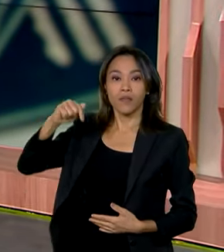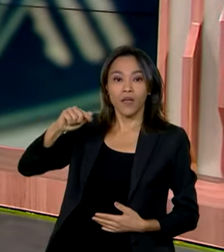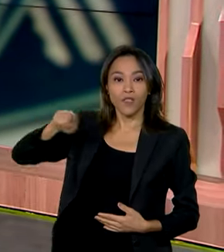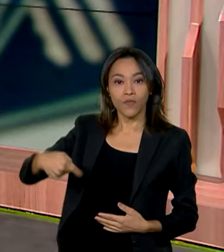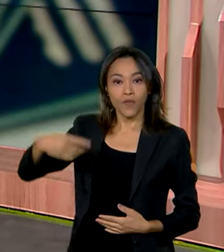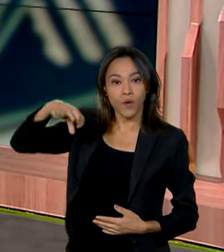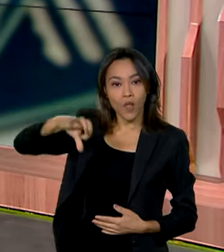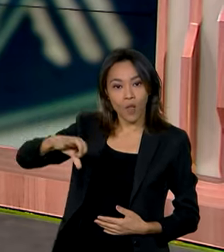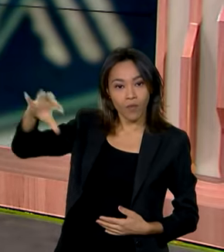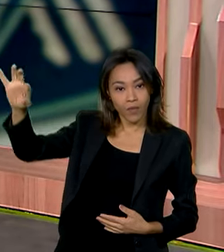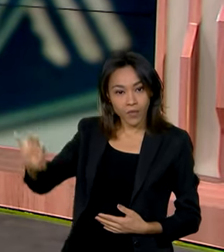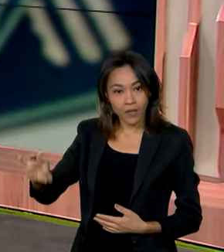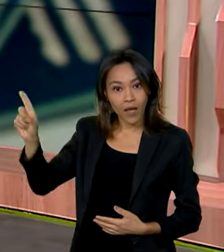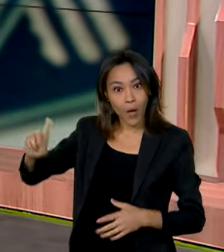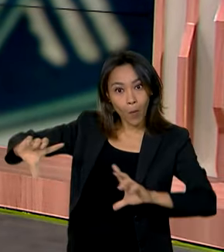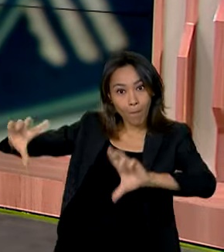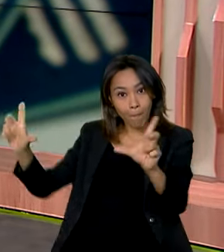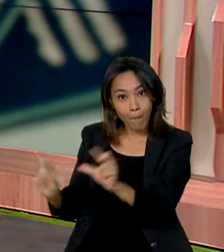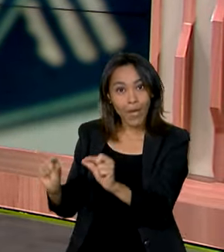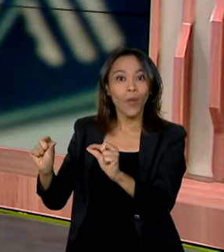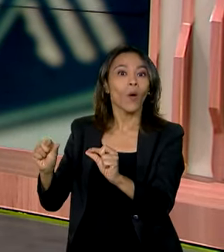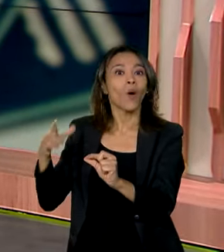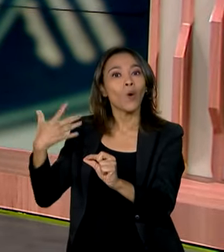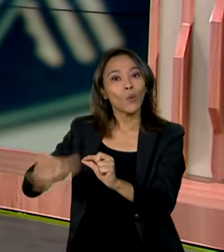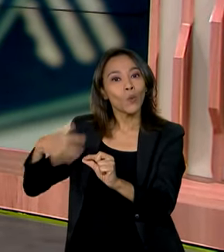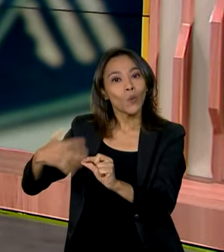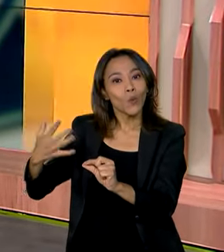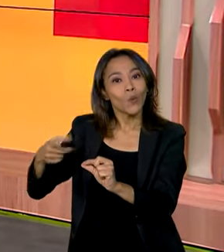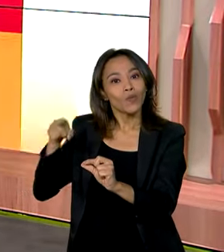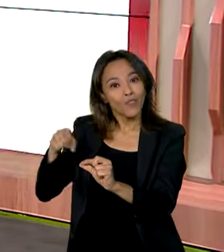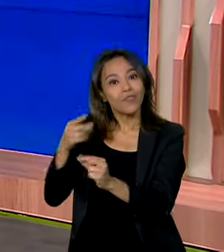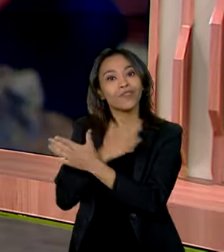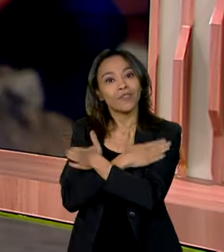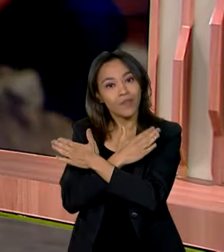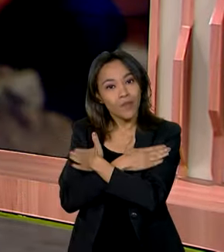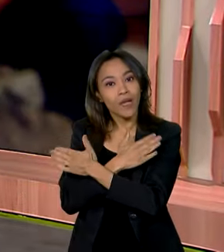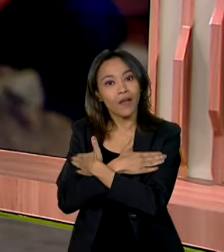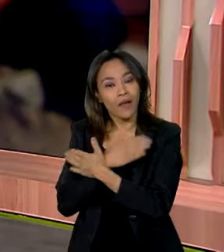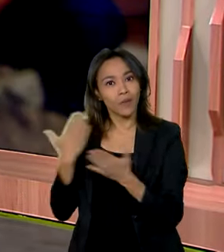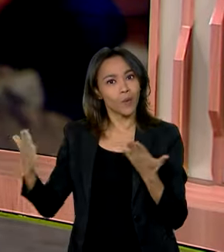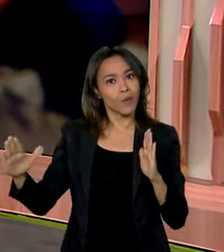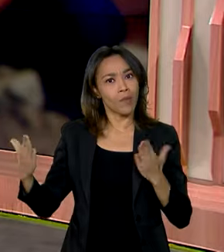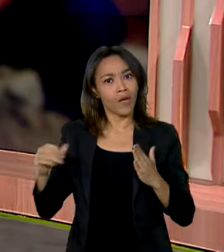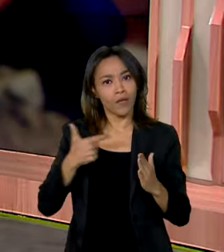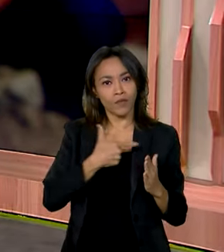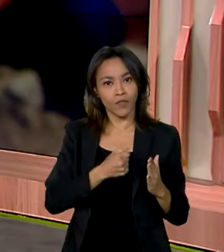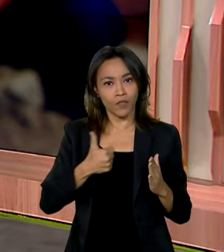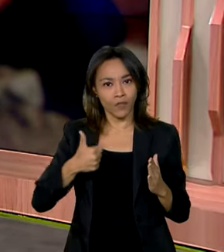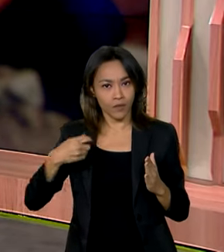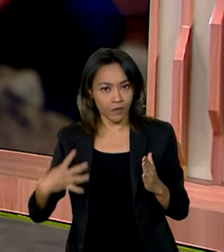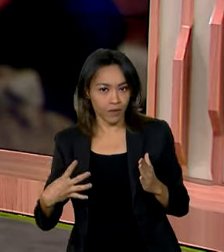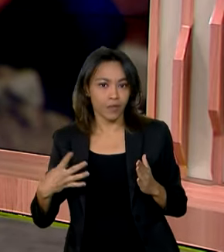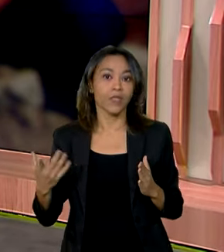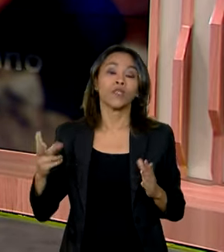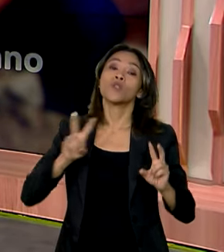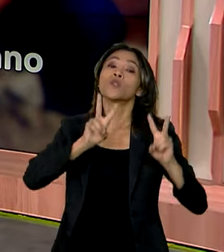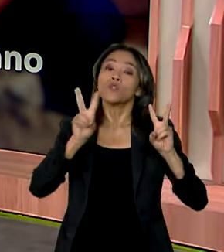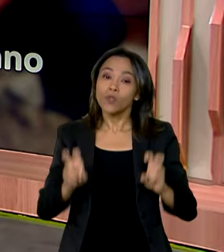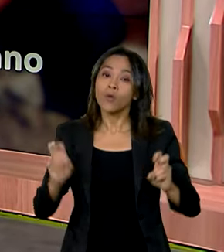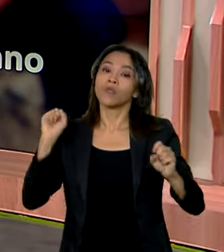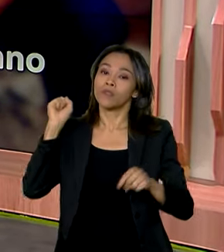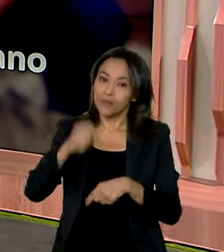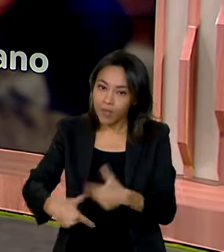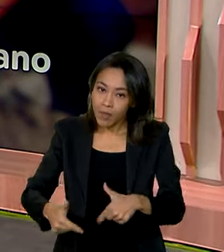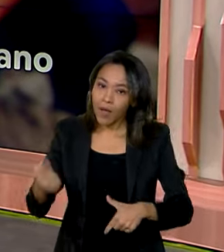,9%. É o menor índice de desemprego desde 2014. Ainda sobre emprego,